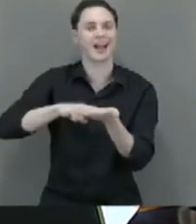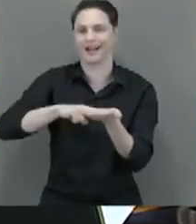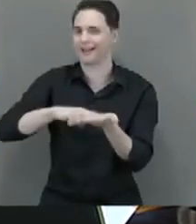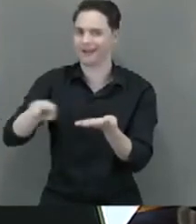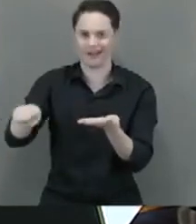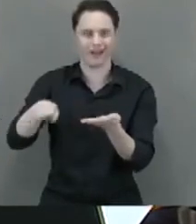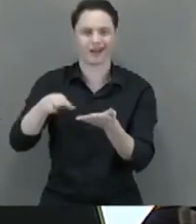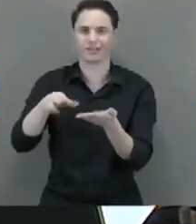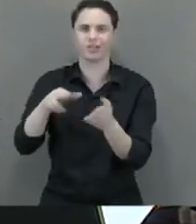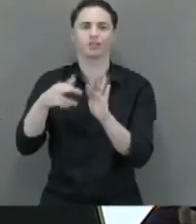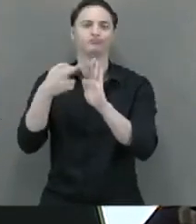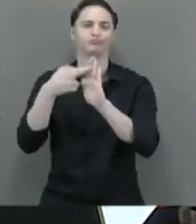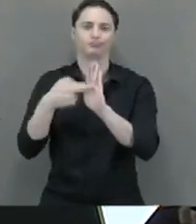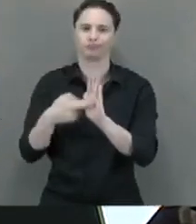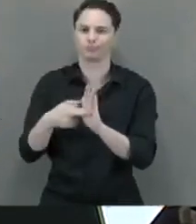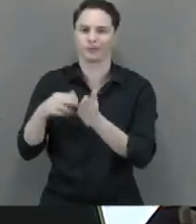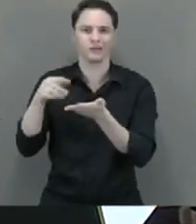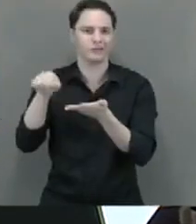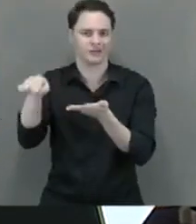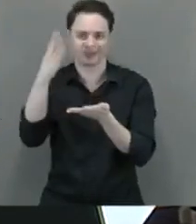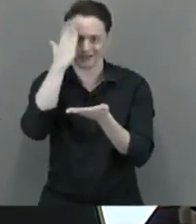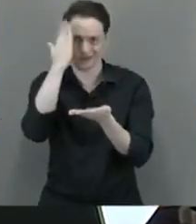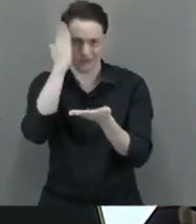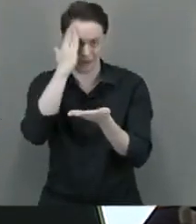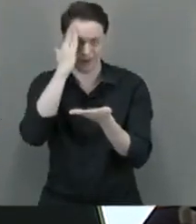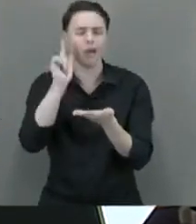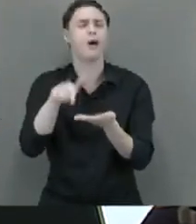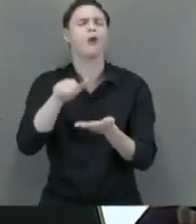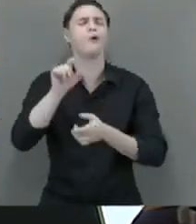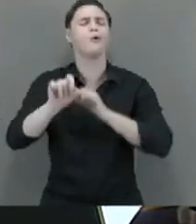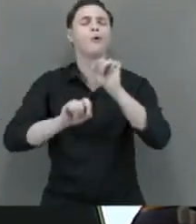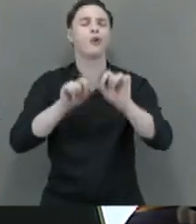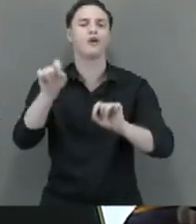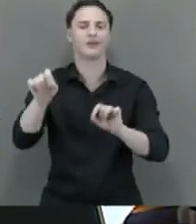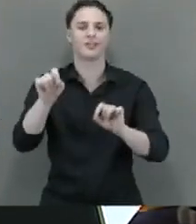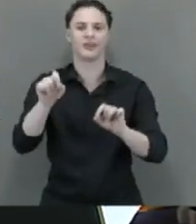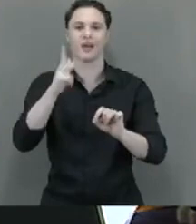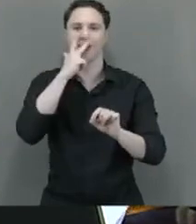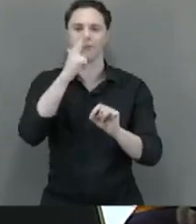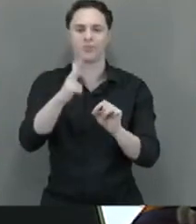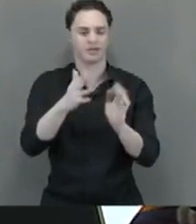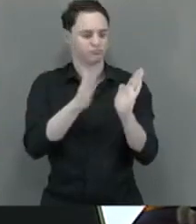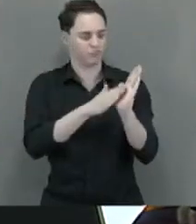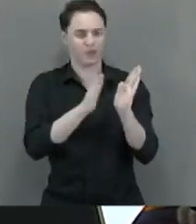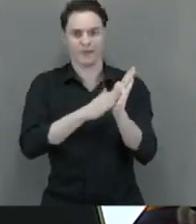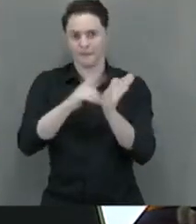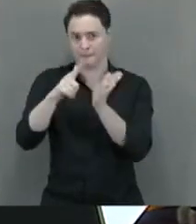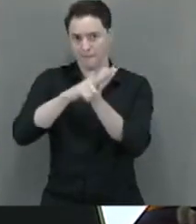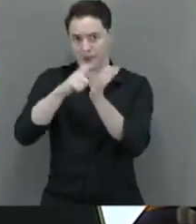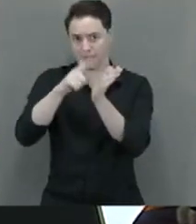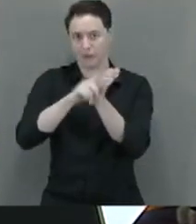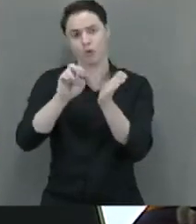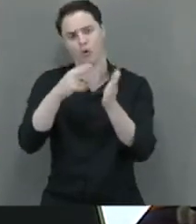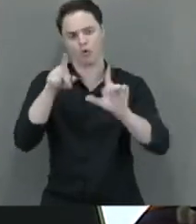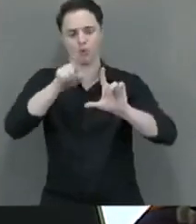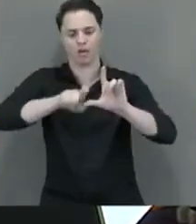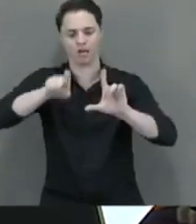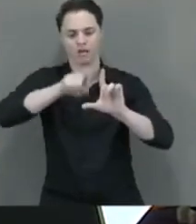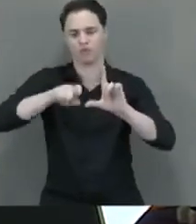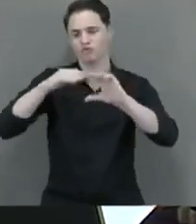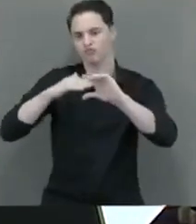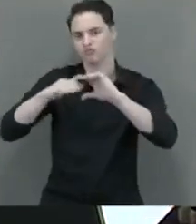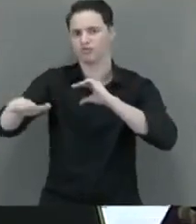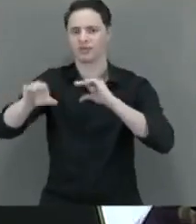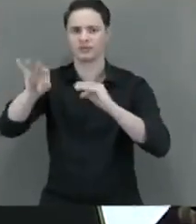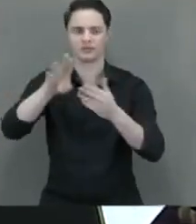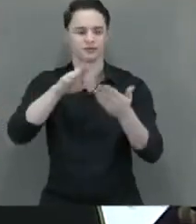ou uma guia de recolhimento, que nada mais é que o traslado físico ou eletrônico de determinadas